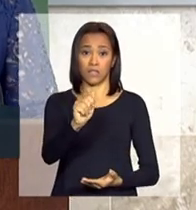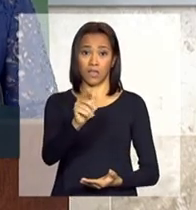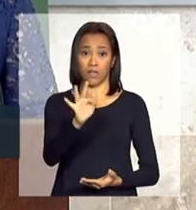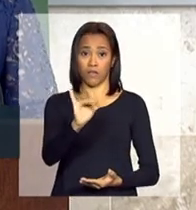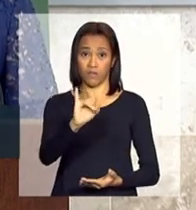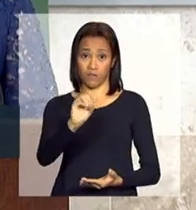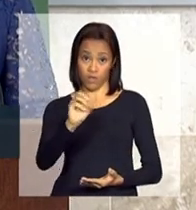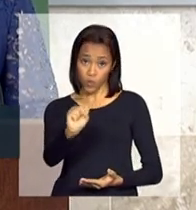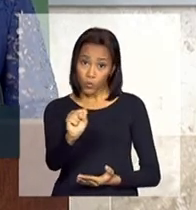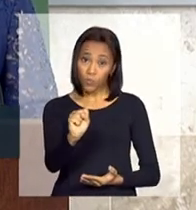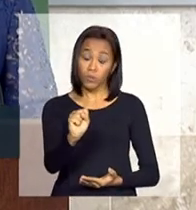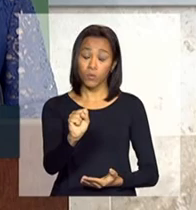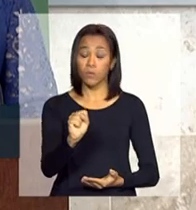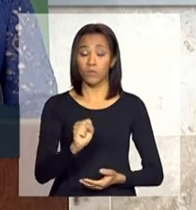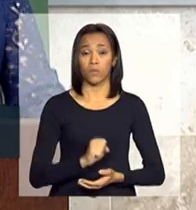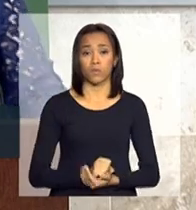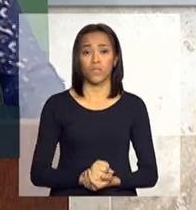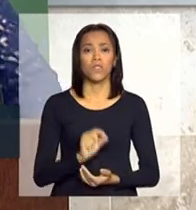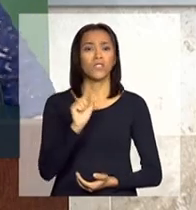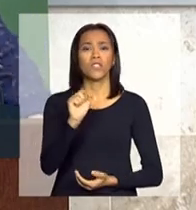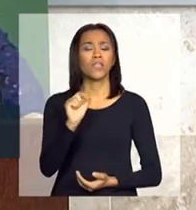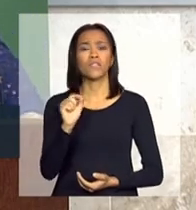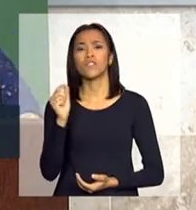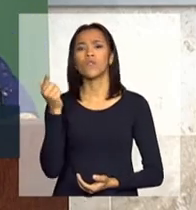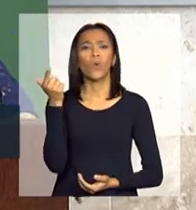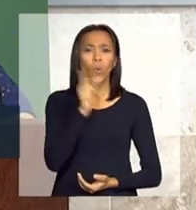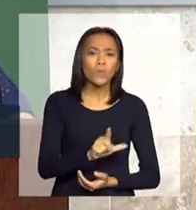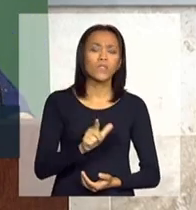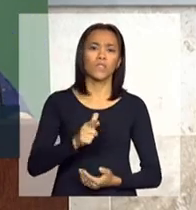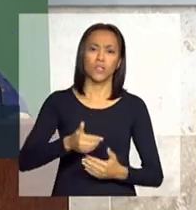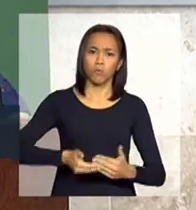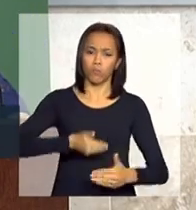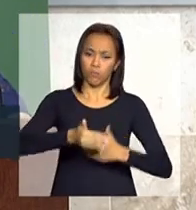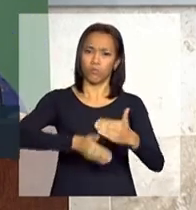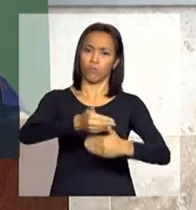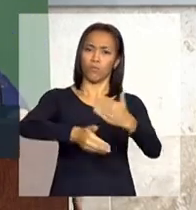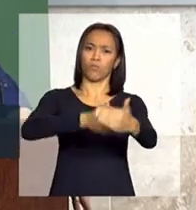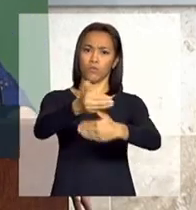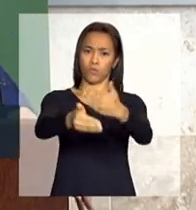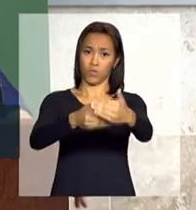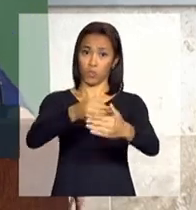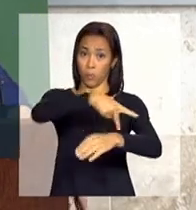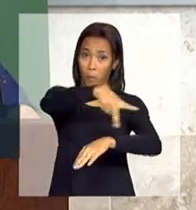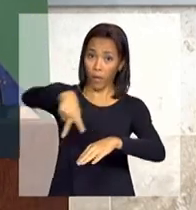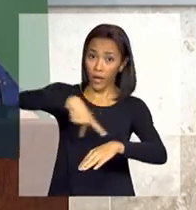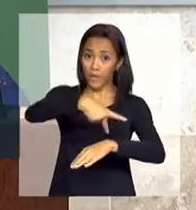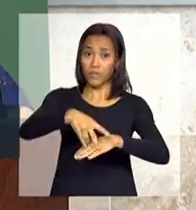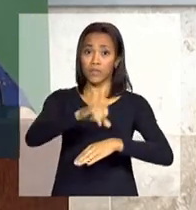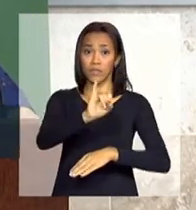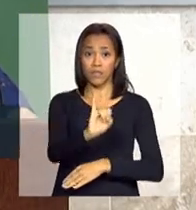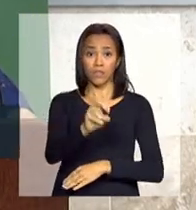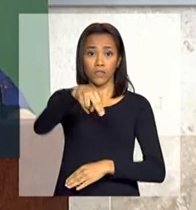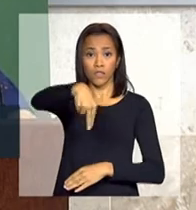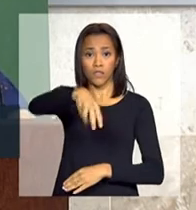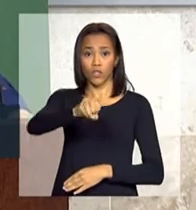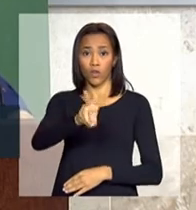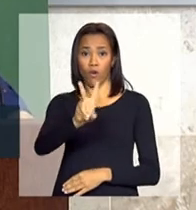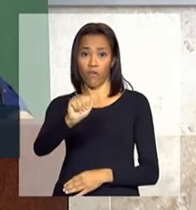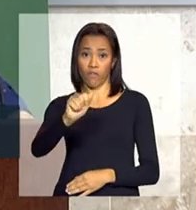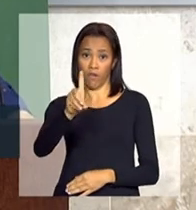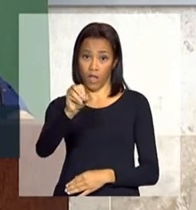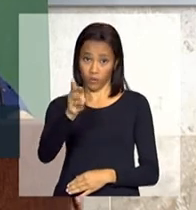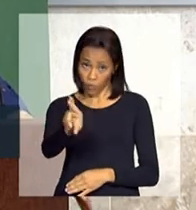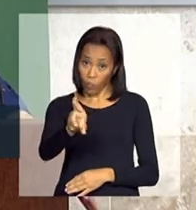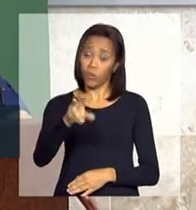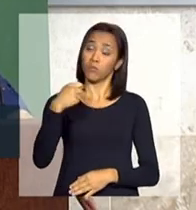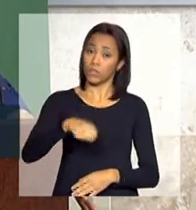desafio de construção de um país inovador. Porque um país inovador, ele tem que ser